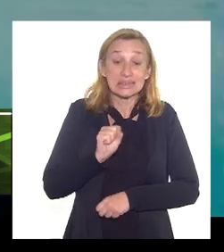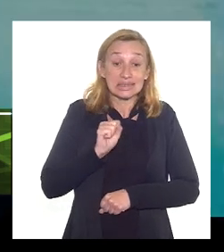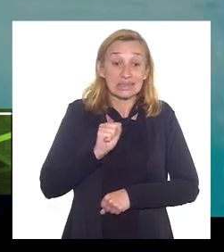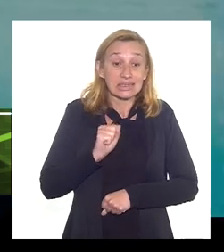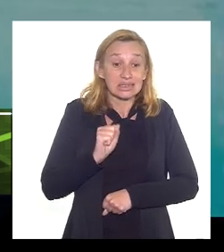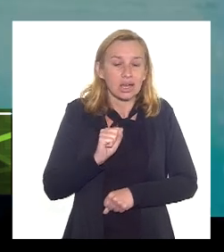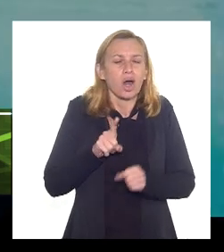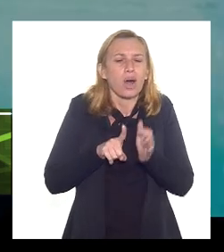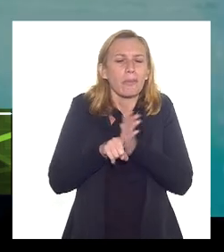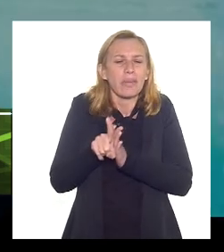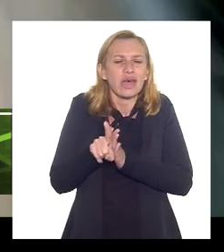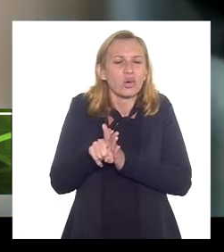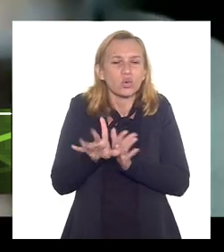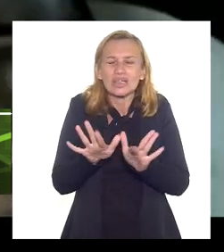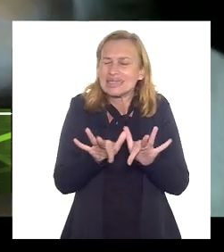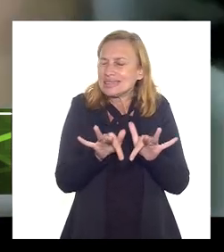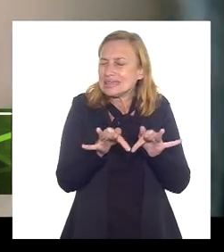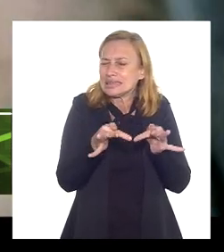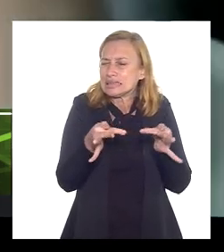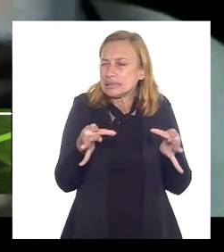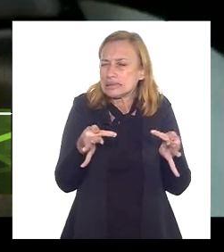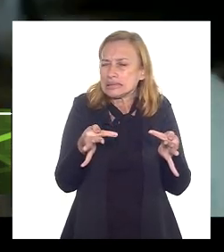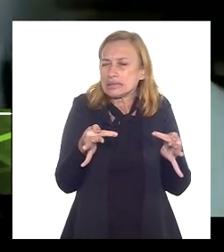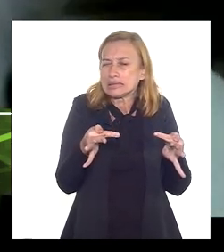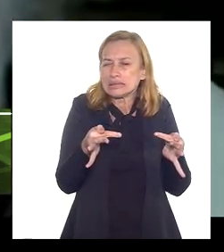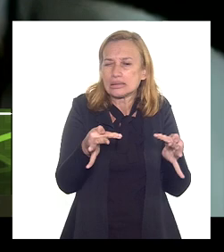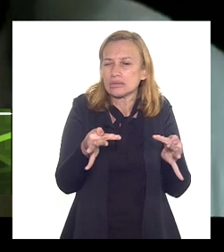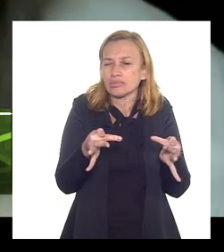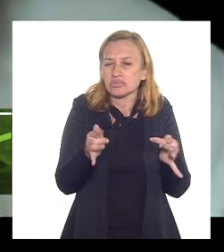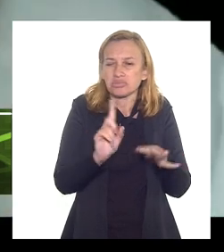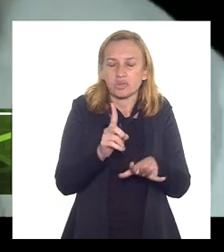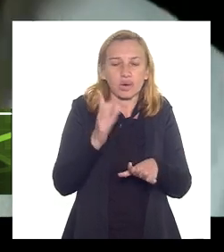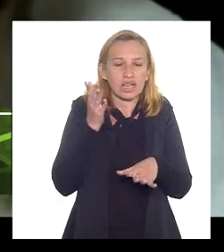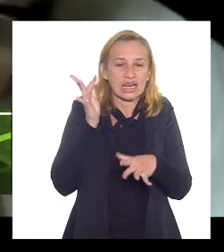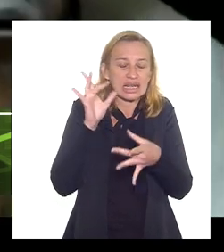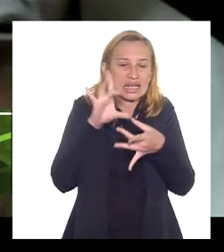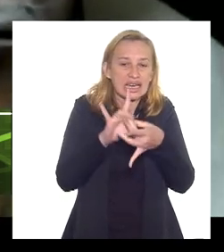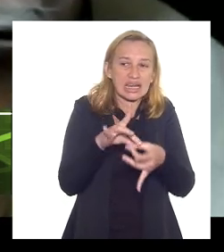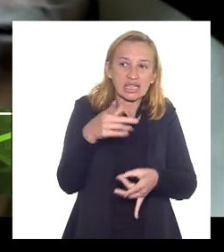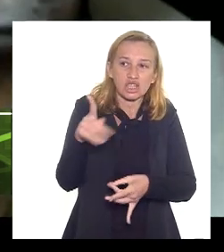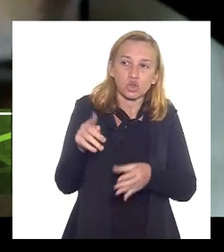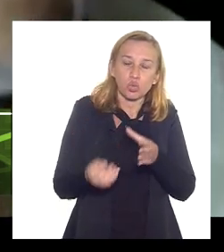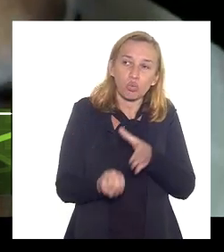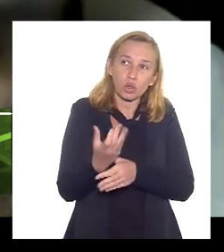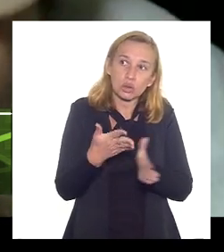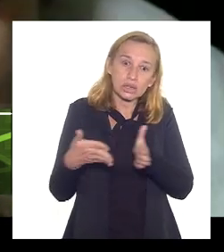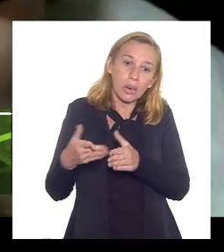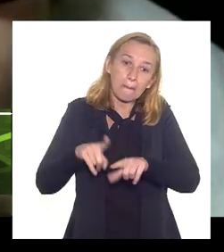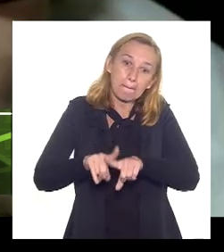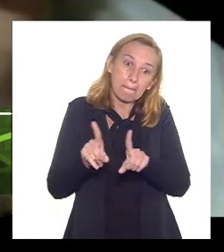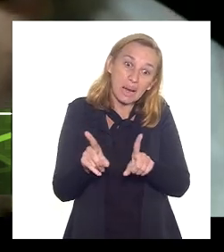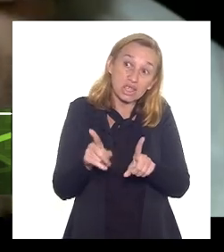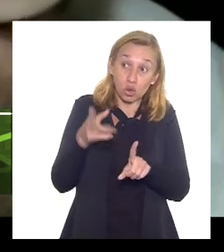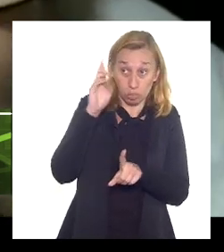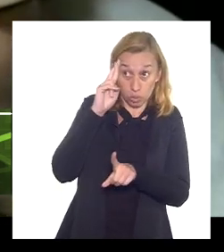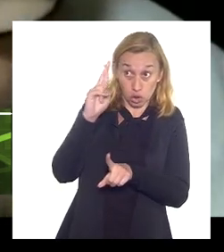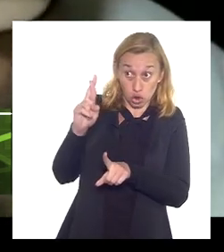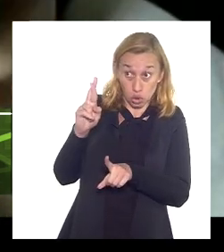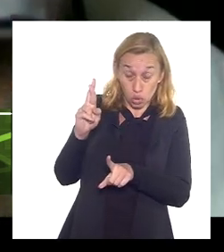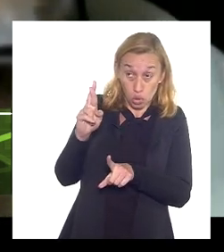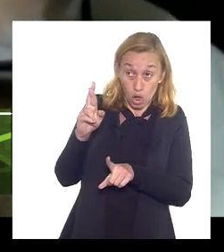a pergunta é a talvez não tenha até nada diretamente ligado a sua produção mas como o senhor é o homem dos